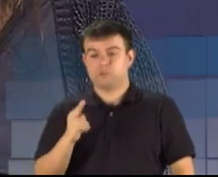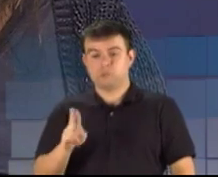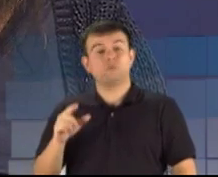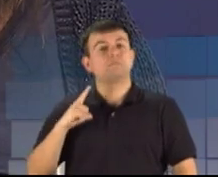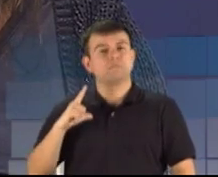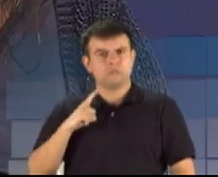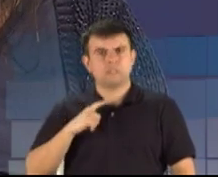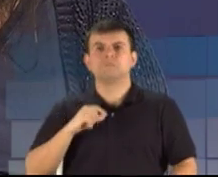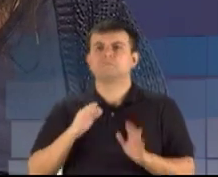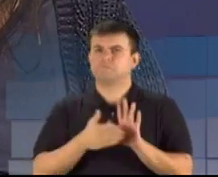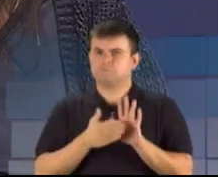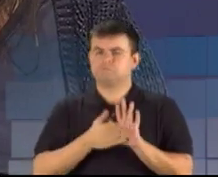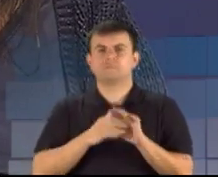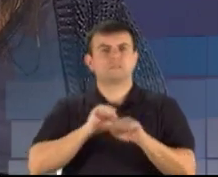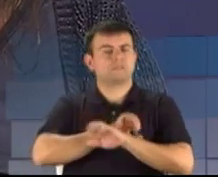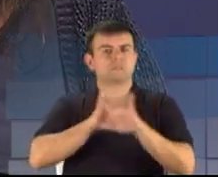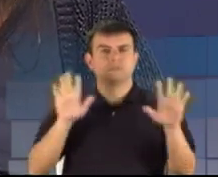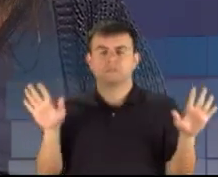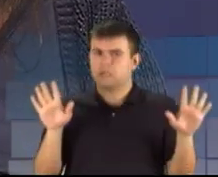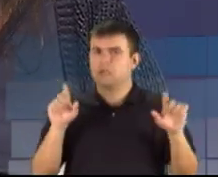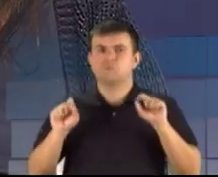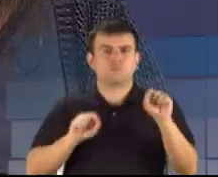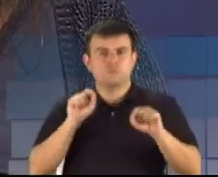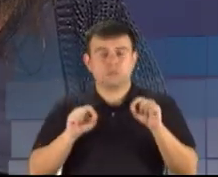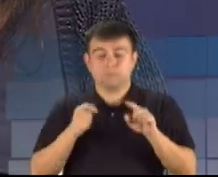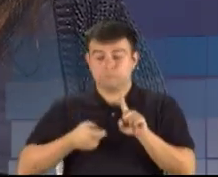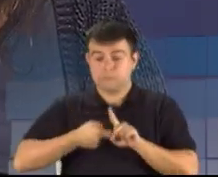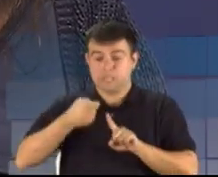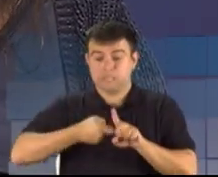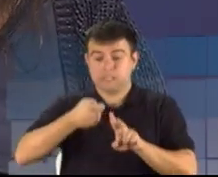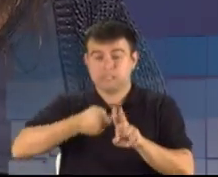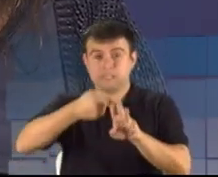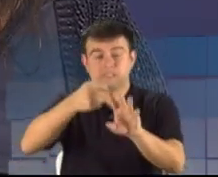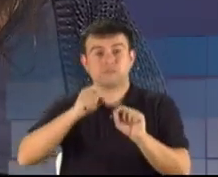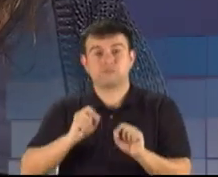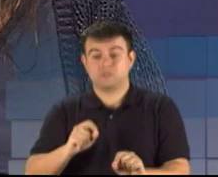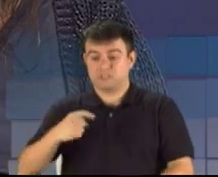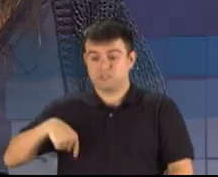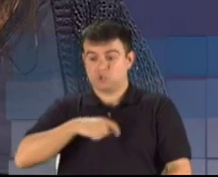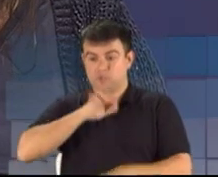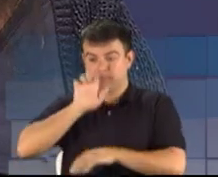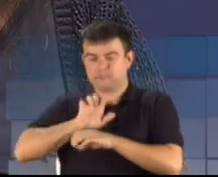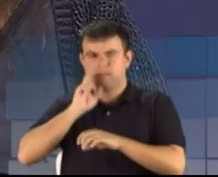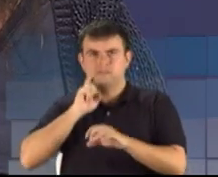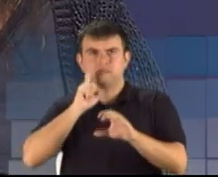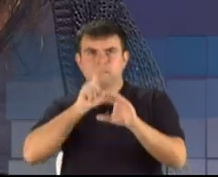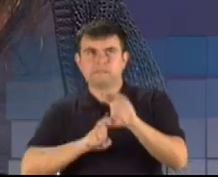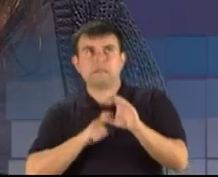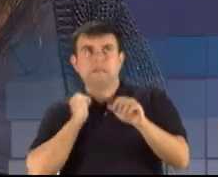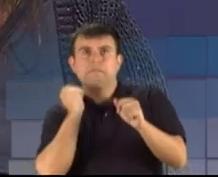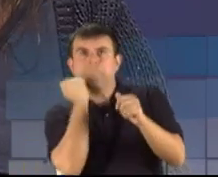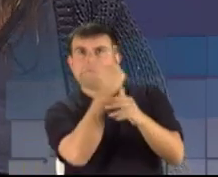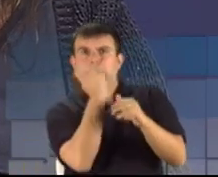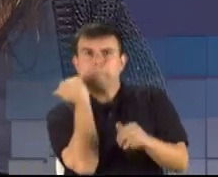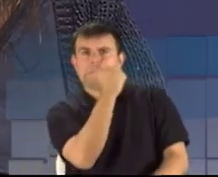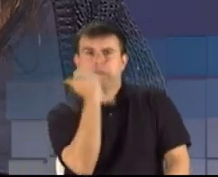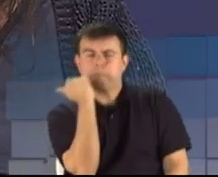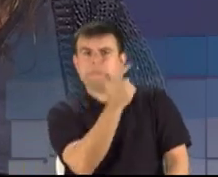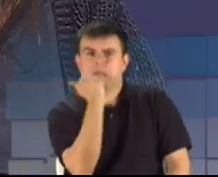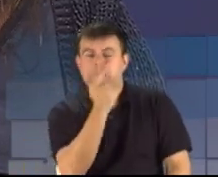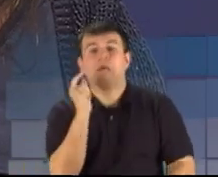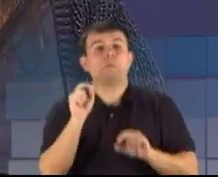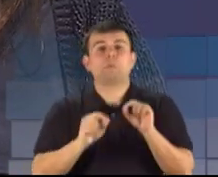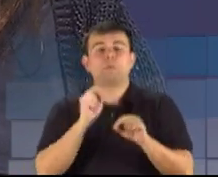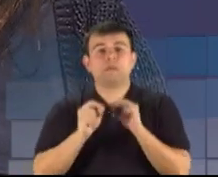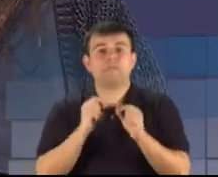dívida do Estado. Todos os meses o Estado sangra pagando a dívida que nos falta nos postos de saúde. A gente vai fazer